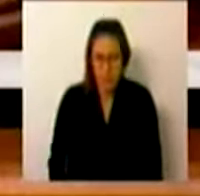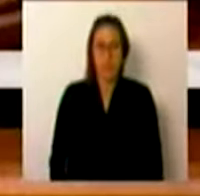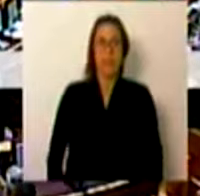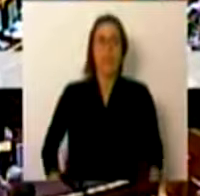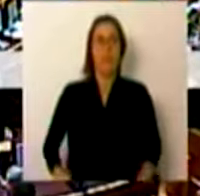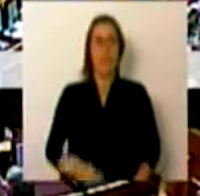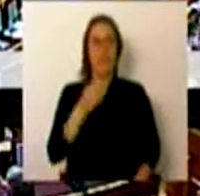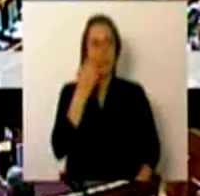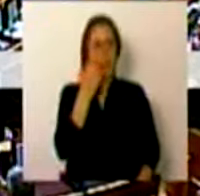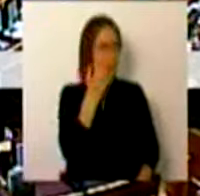Obrigado, Sr. Ministro.